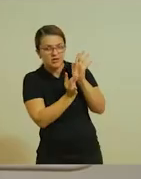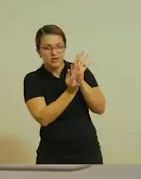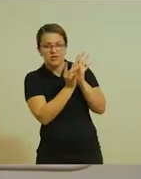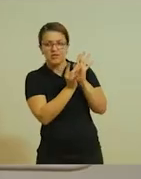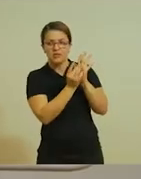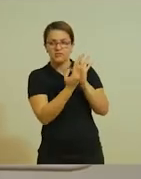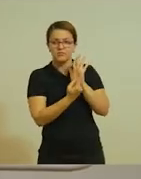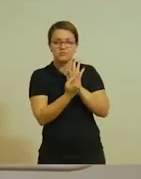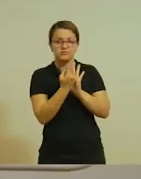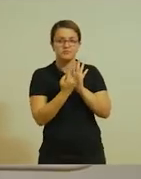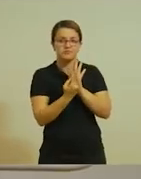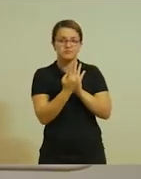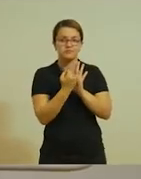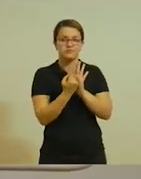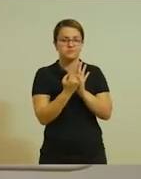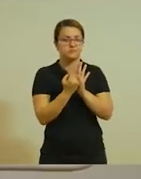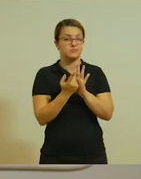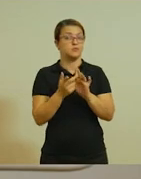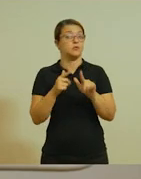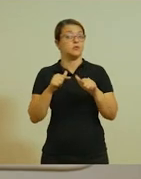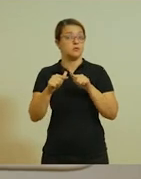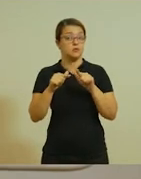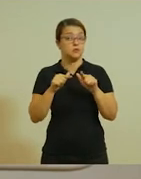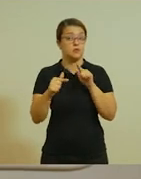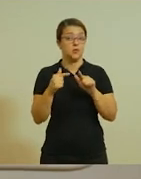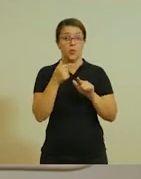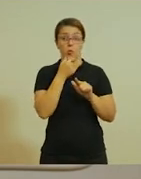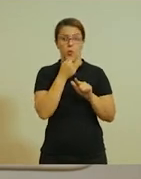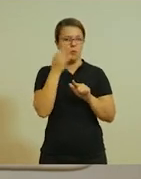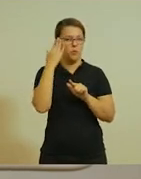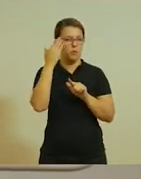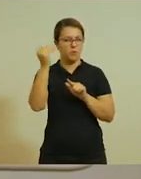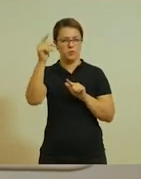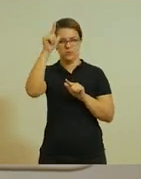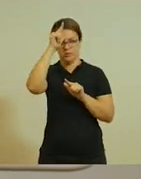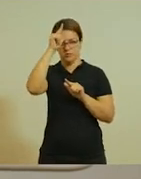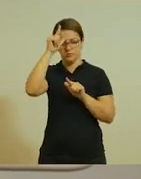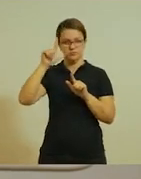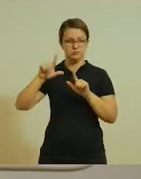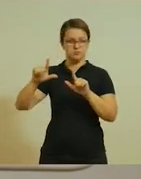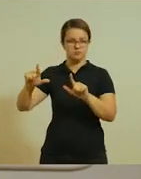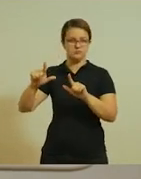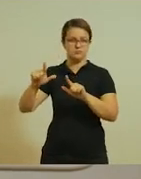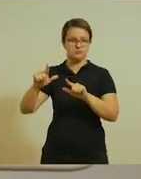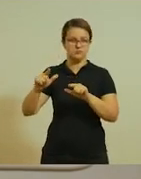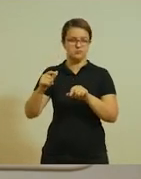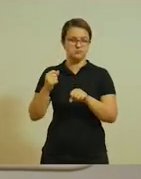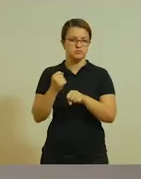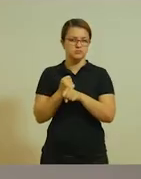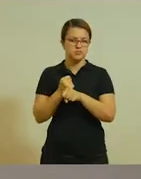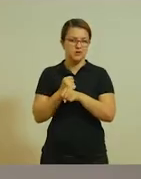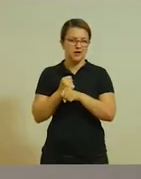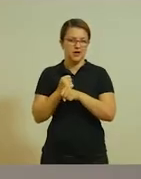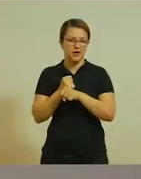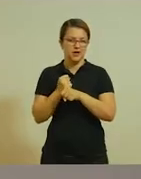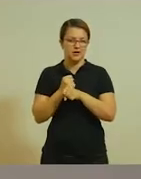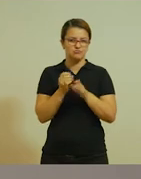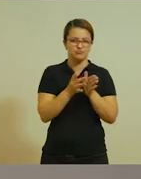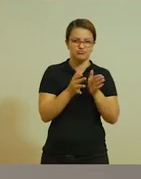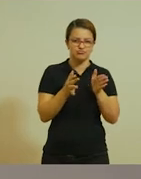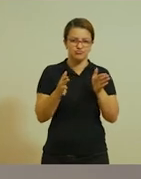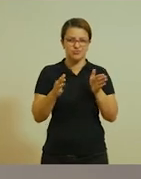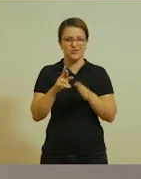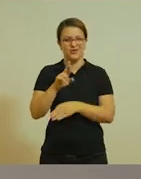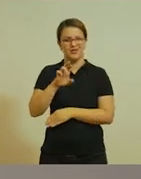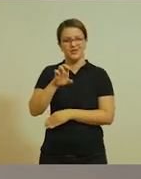tá? E isso fazia parte desse trabalho dele na época do Renascimento. Turminha, hoje